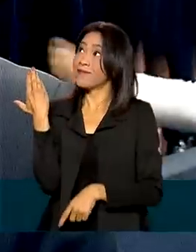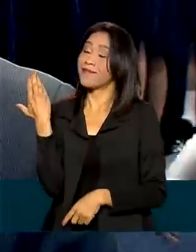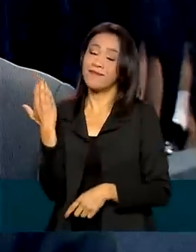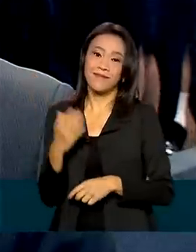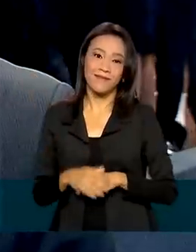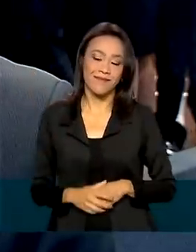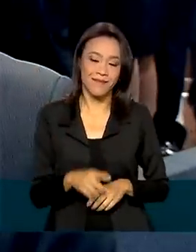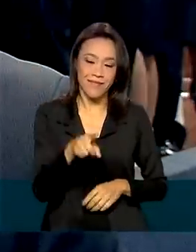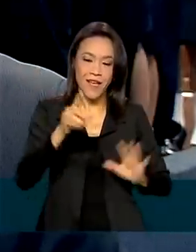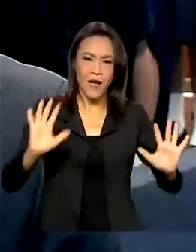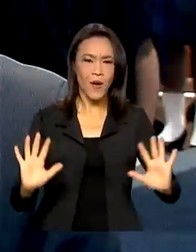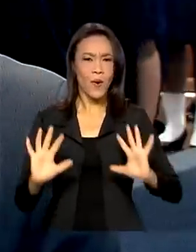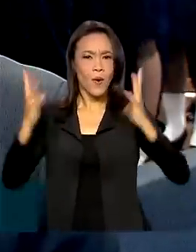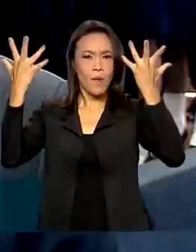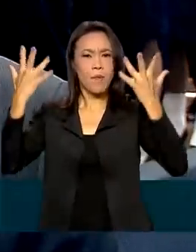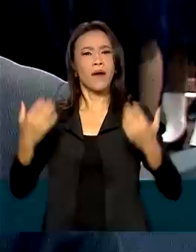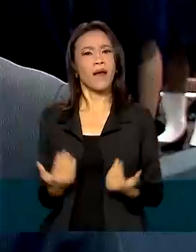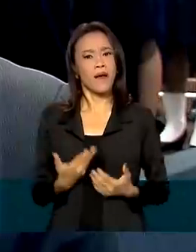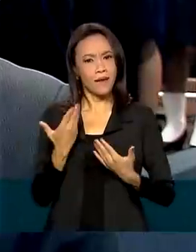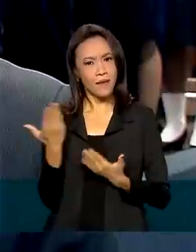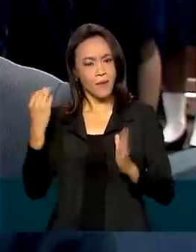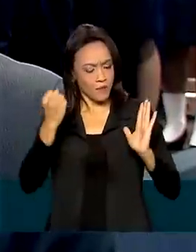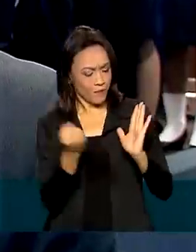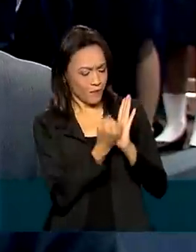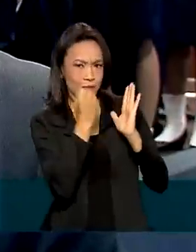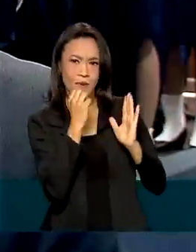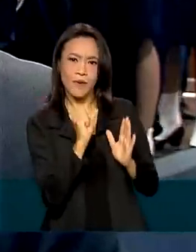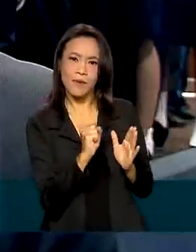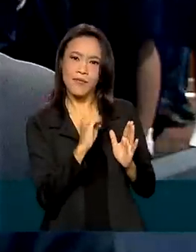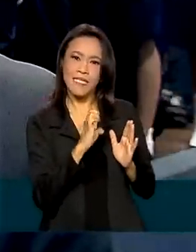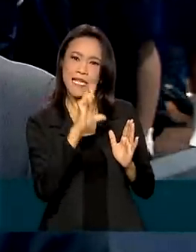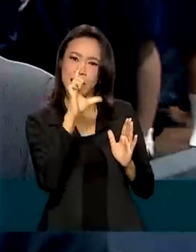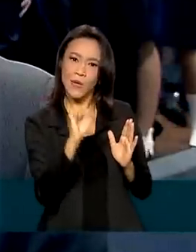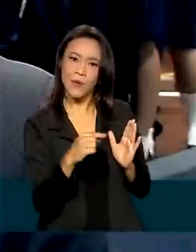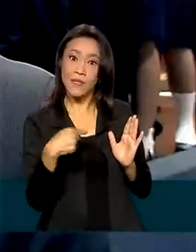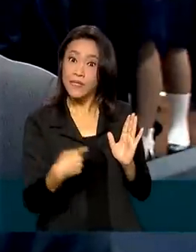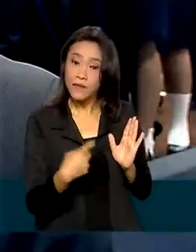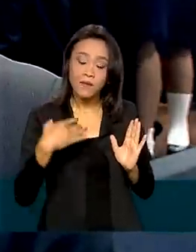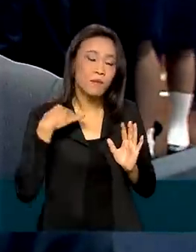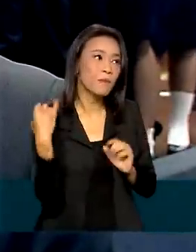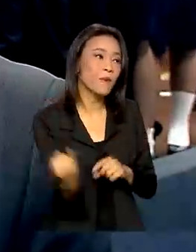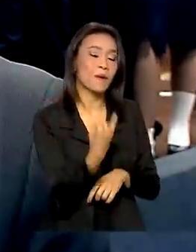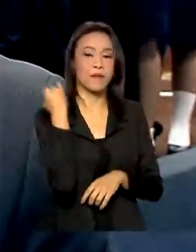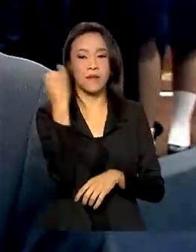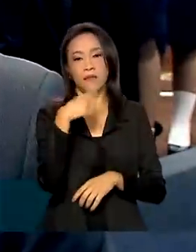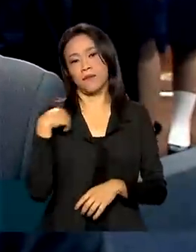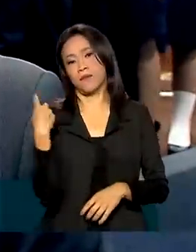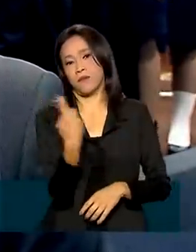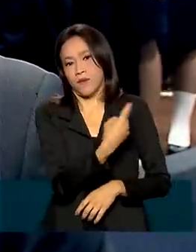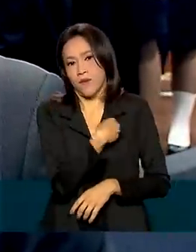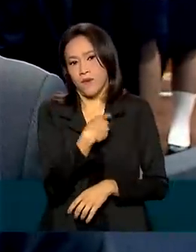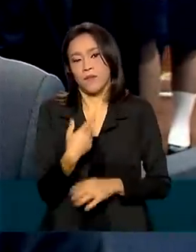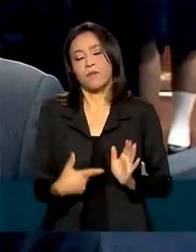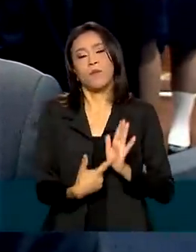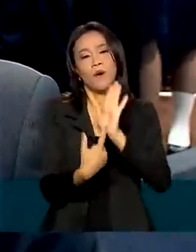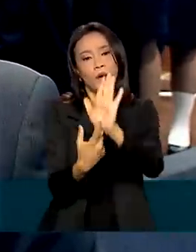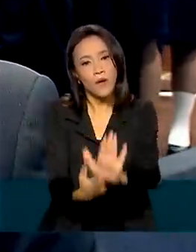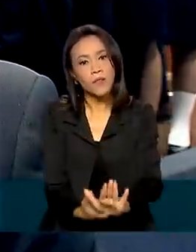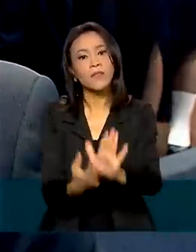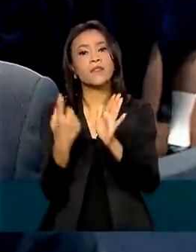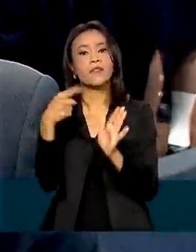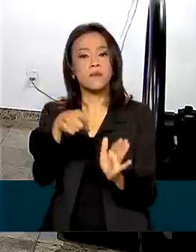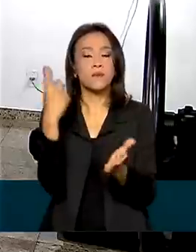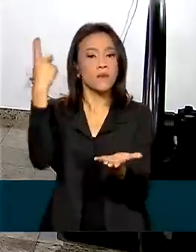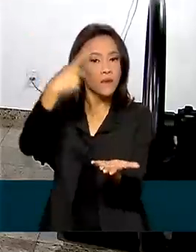Comemorar essa data com o selo comemorativo é muito importante para nós, destaca esse papel do Diário